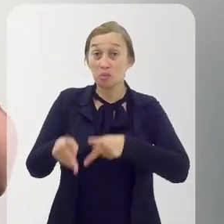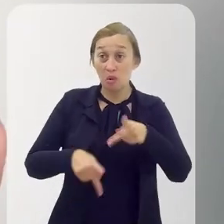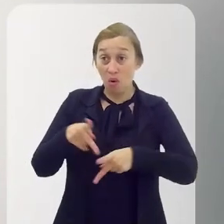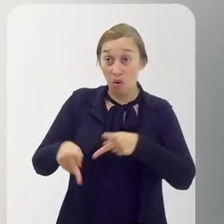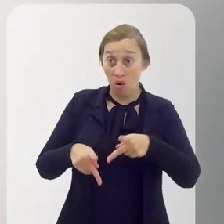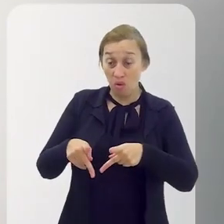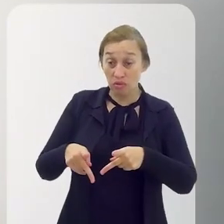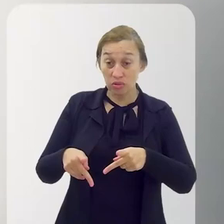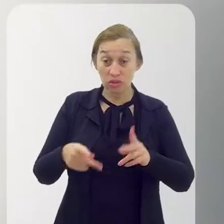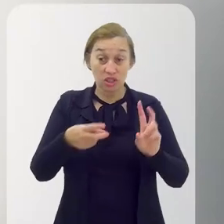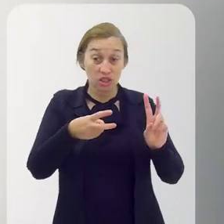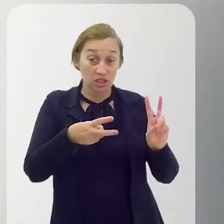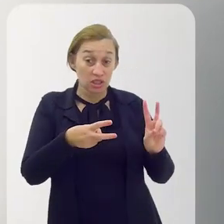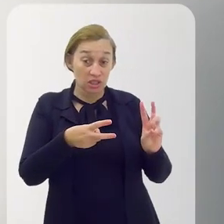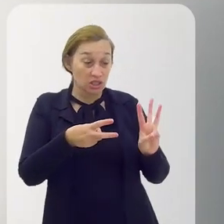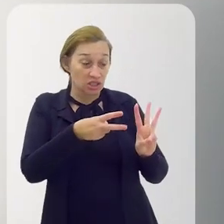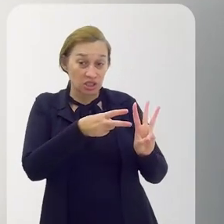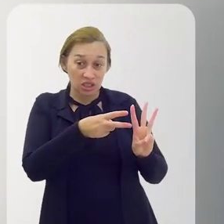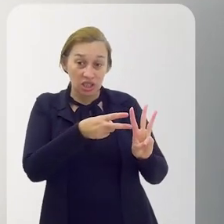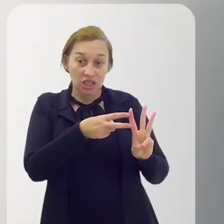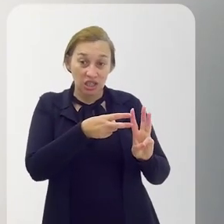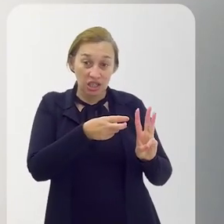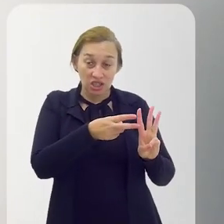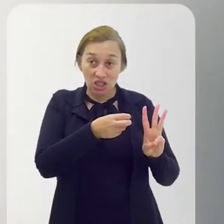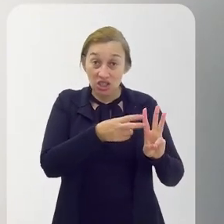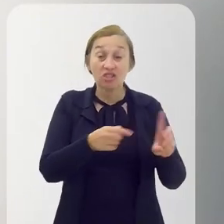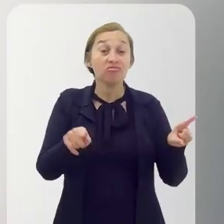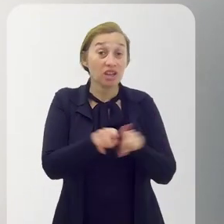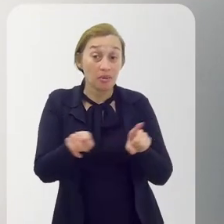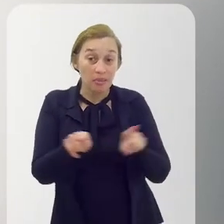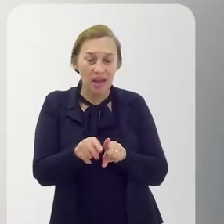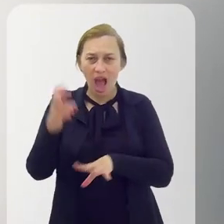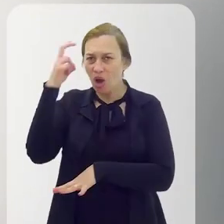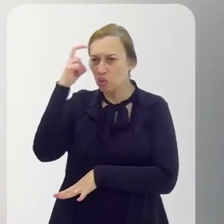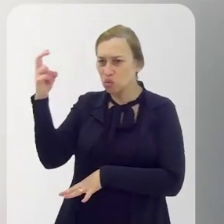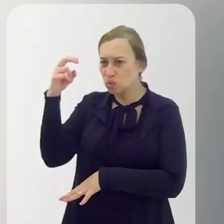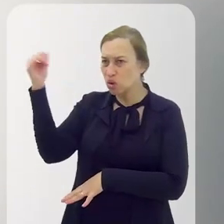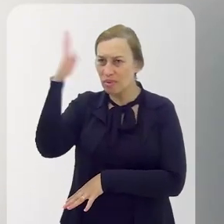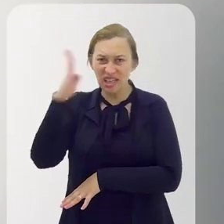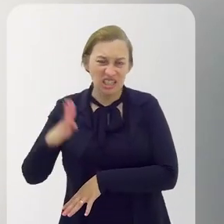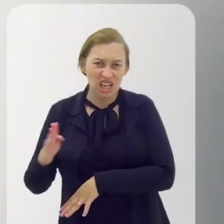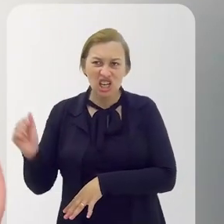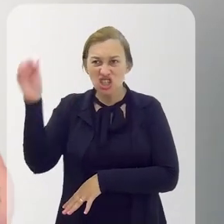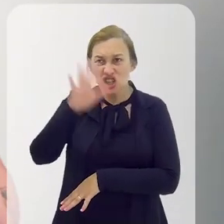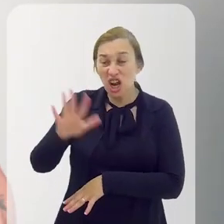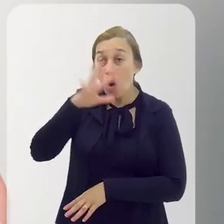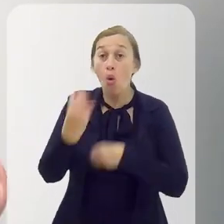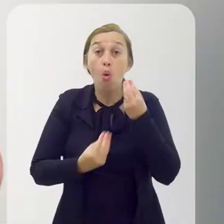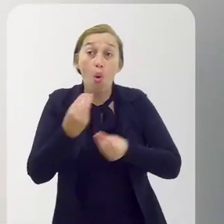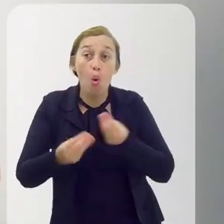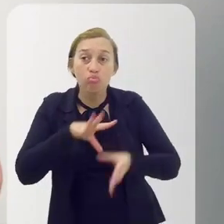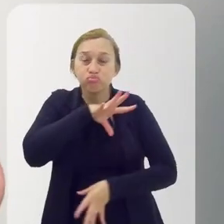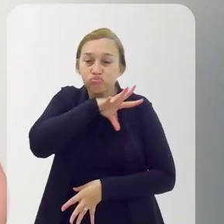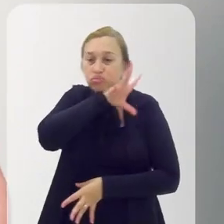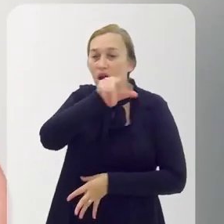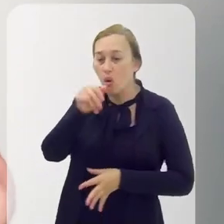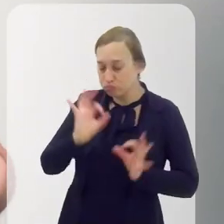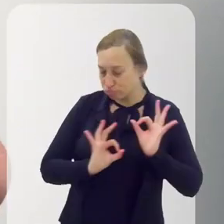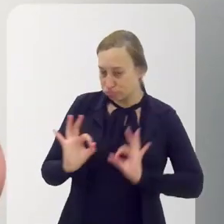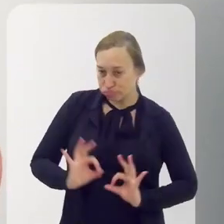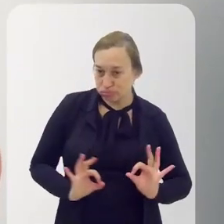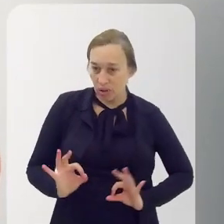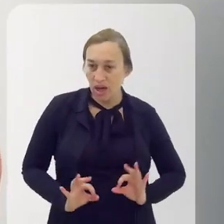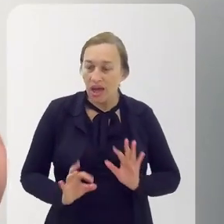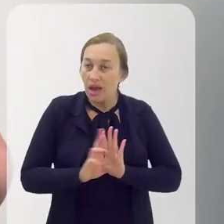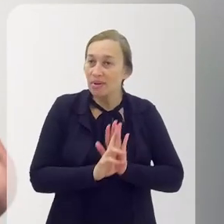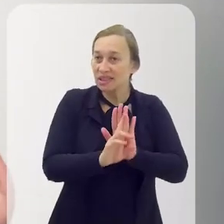dos povos de matriz indígena e também vamos apresentar na cultura brasileira de maneira geral e como a onça hoje traz